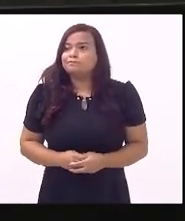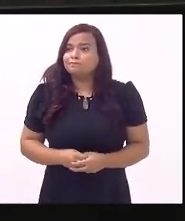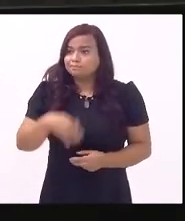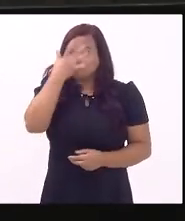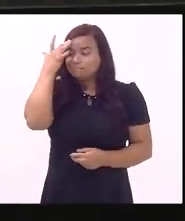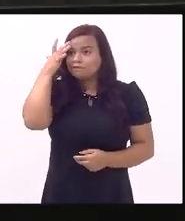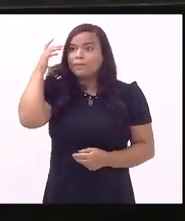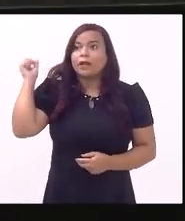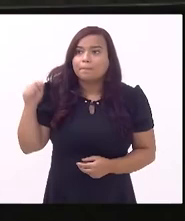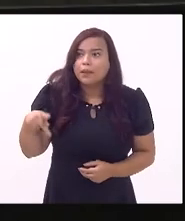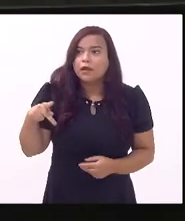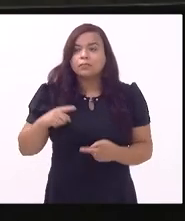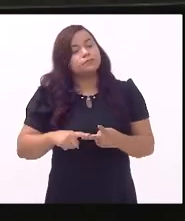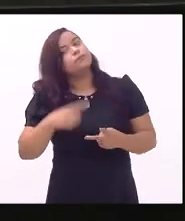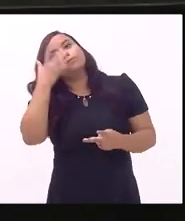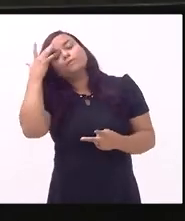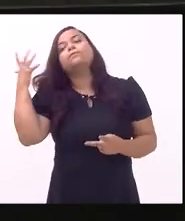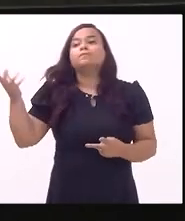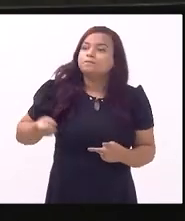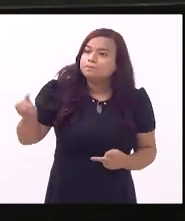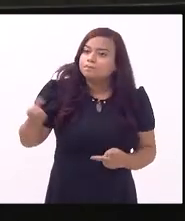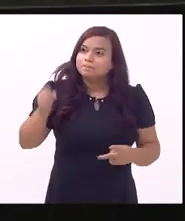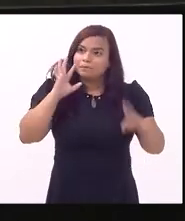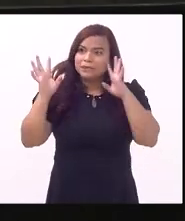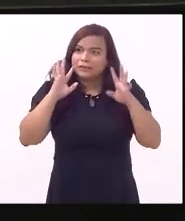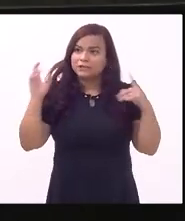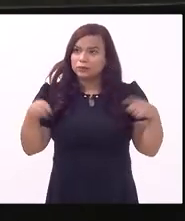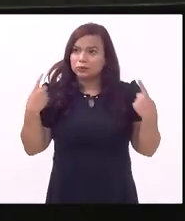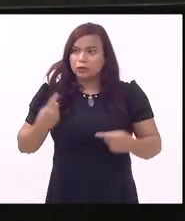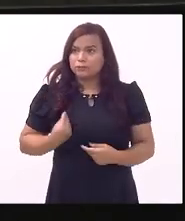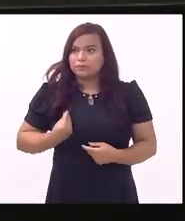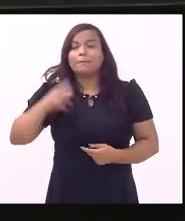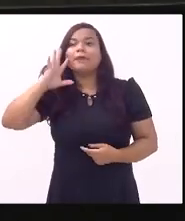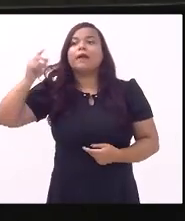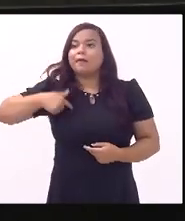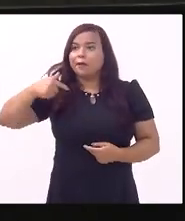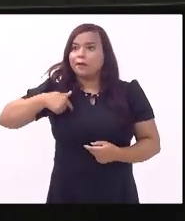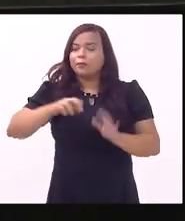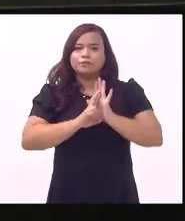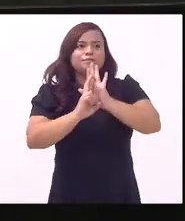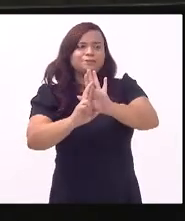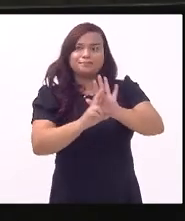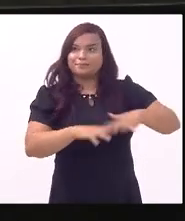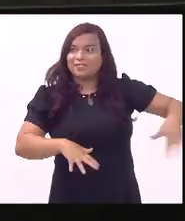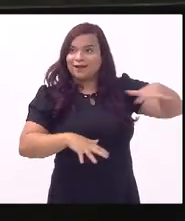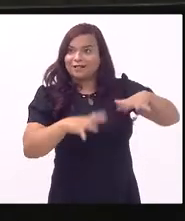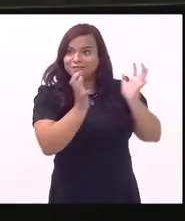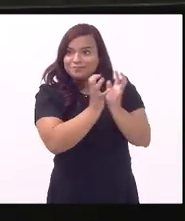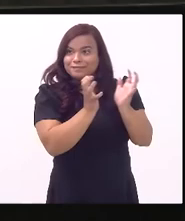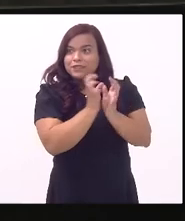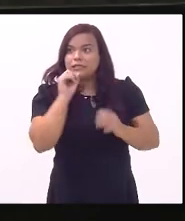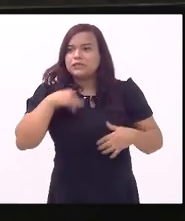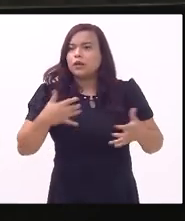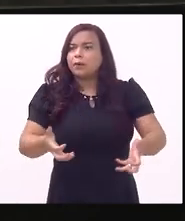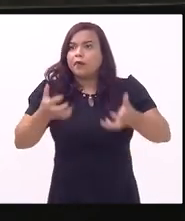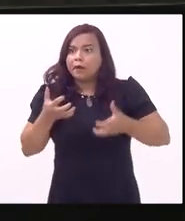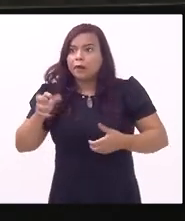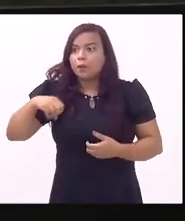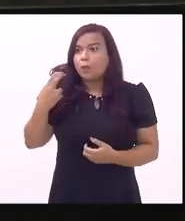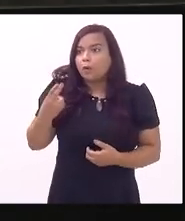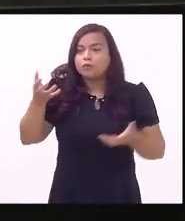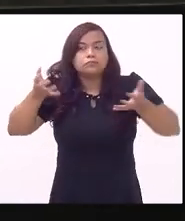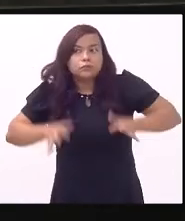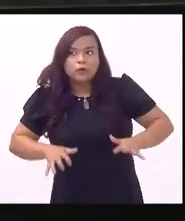aos pensionistas que nós estamos aqui imagina eu como representante da categoria se eu quero ou se eu não quero